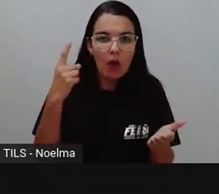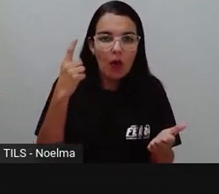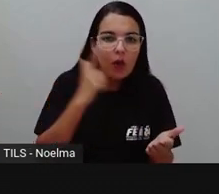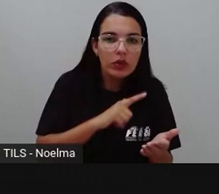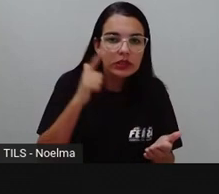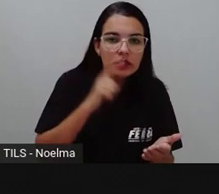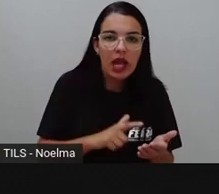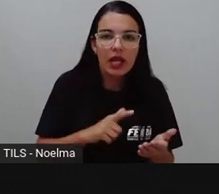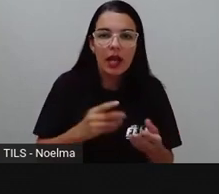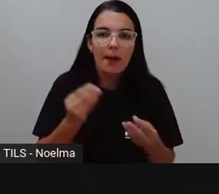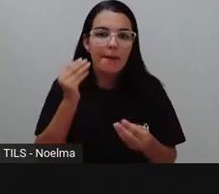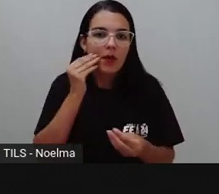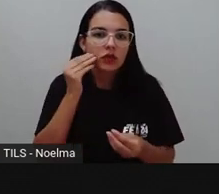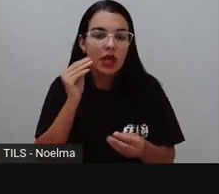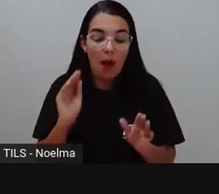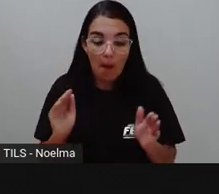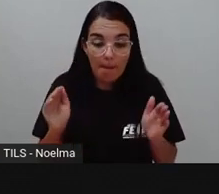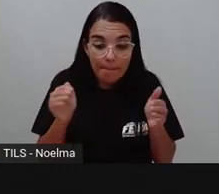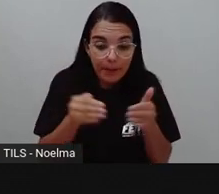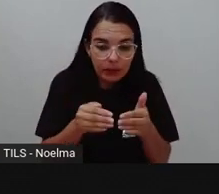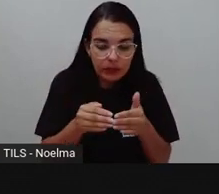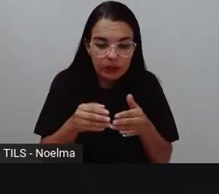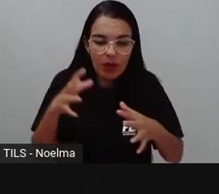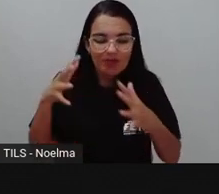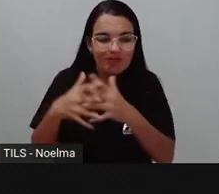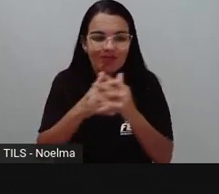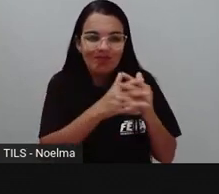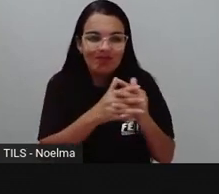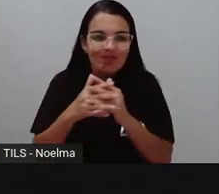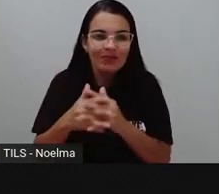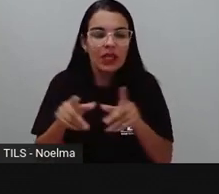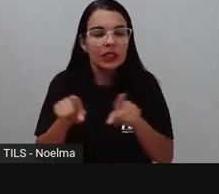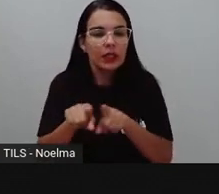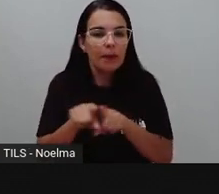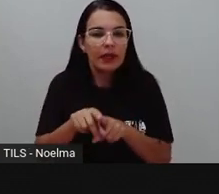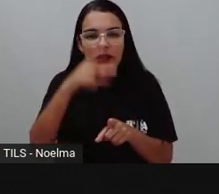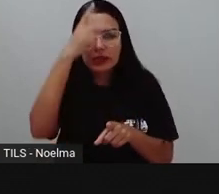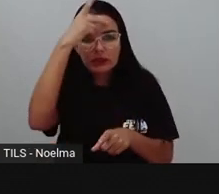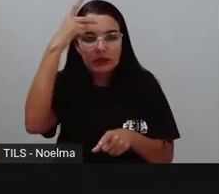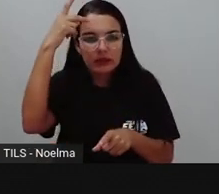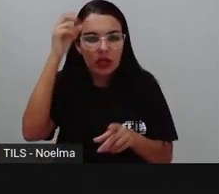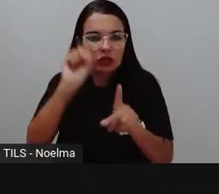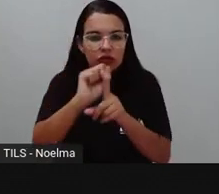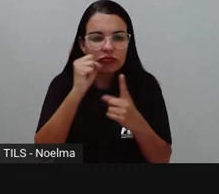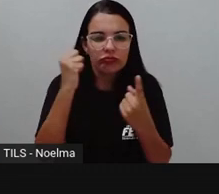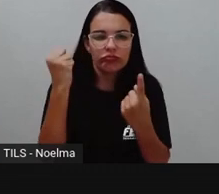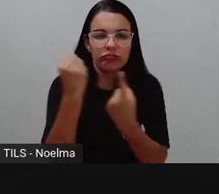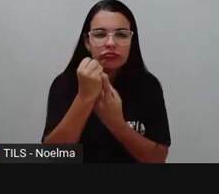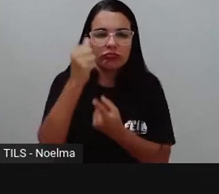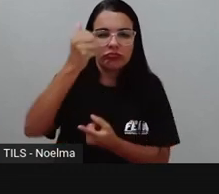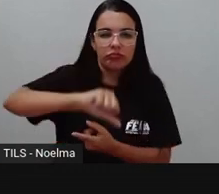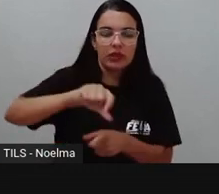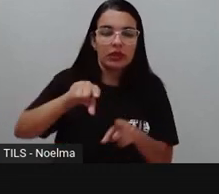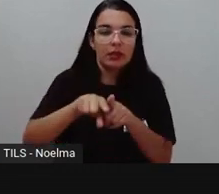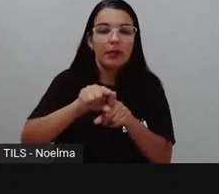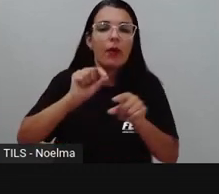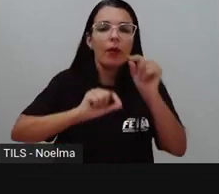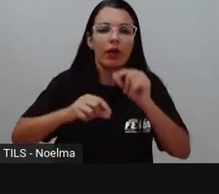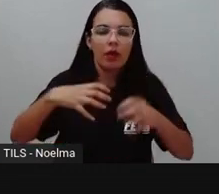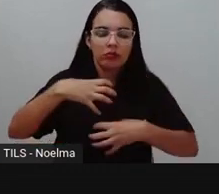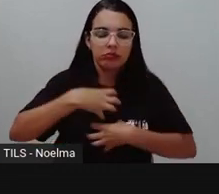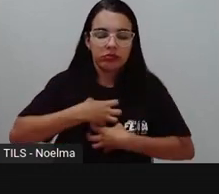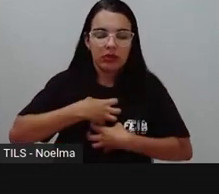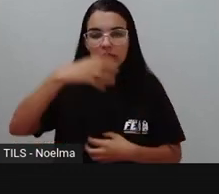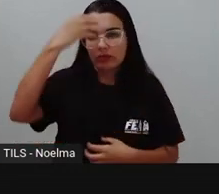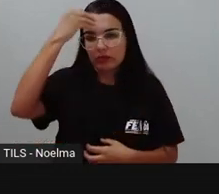conflito, assim como apresentar o caráter dos vilões sociais e o estado de depressão em que Kim, o